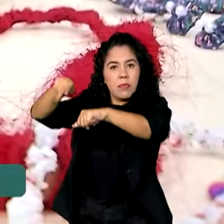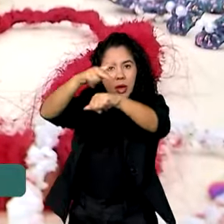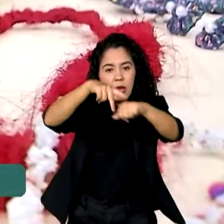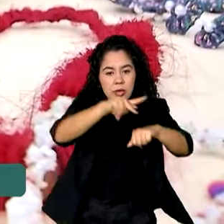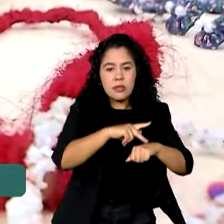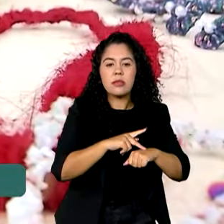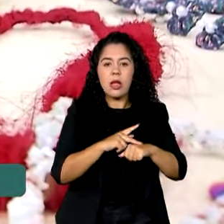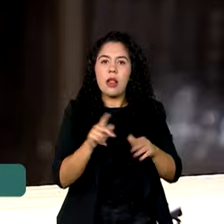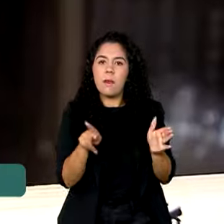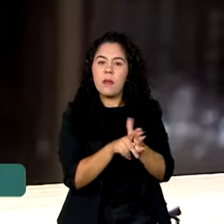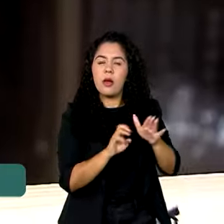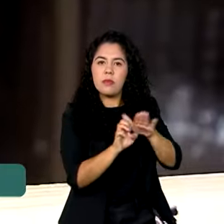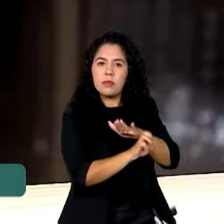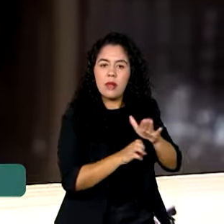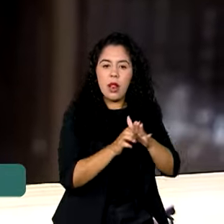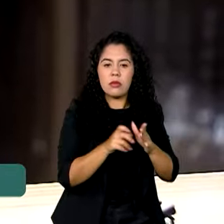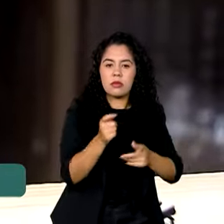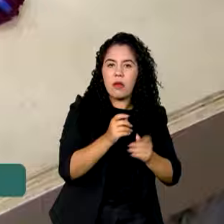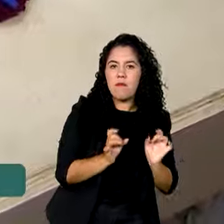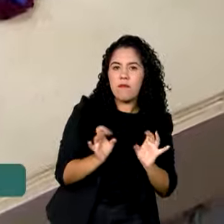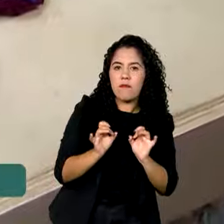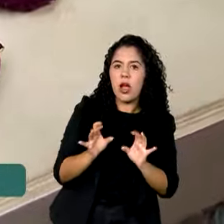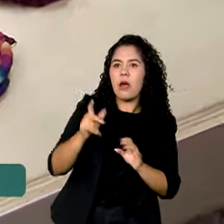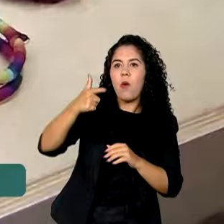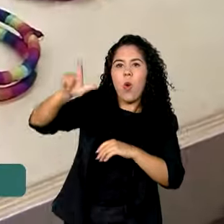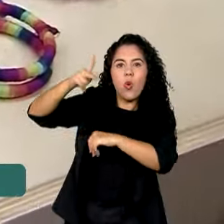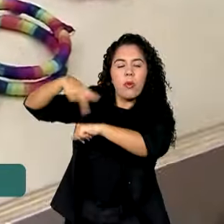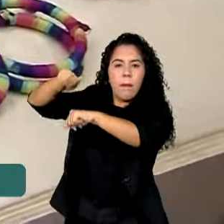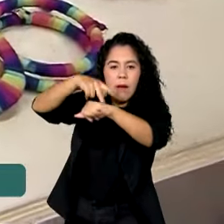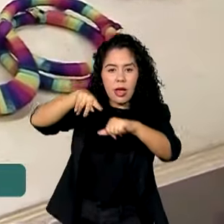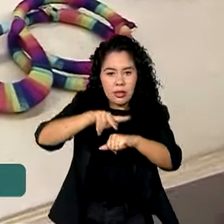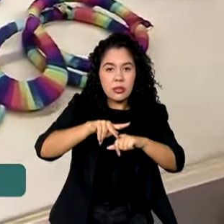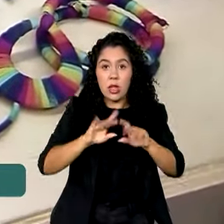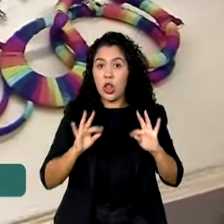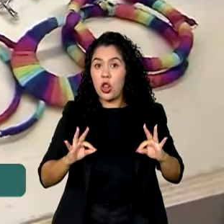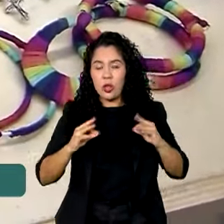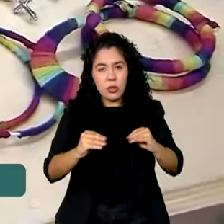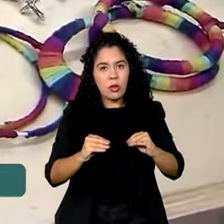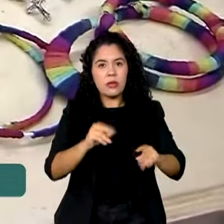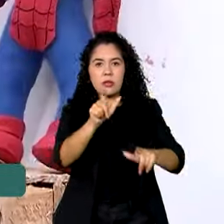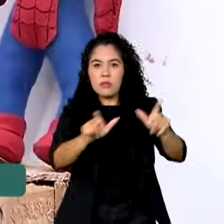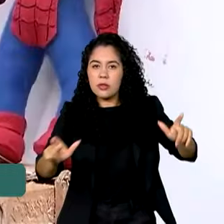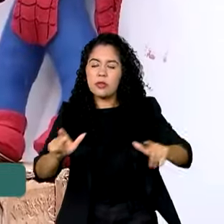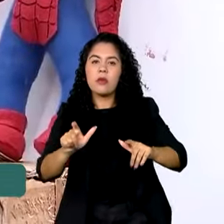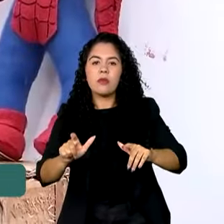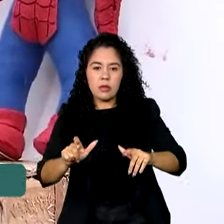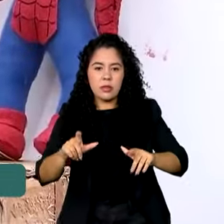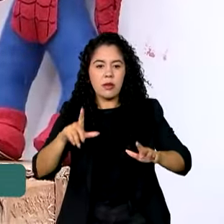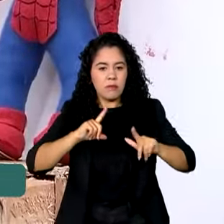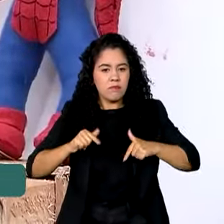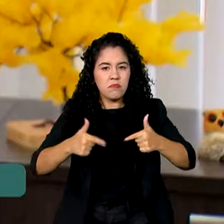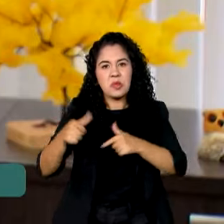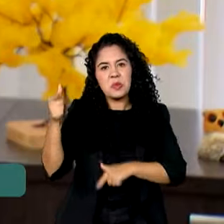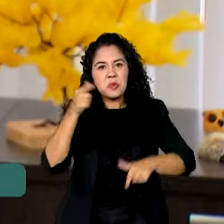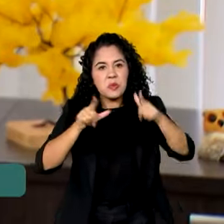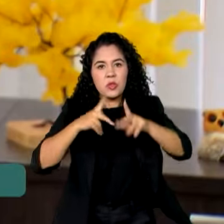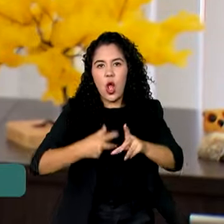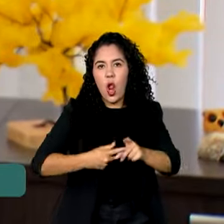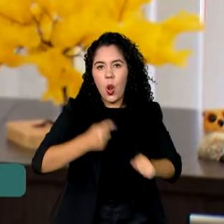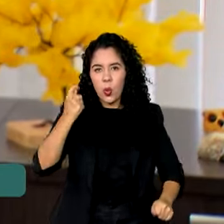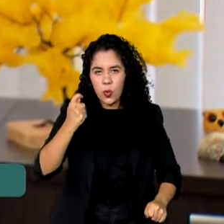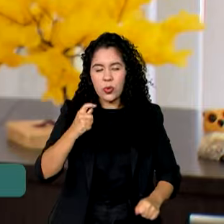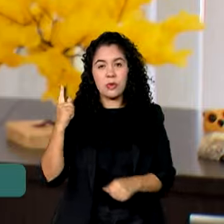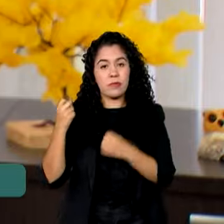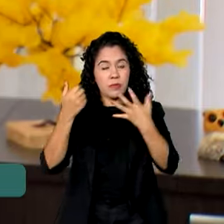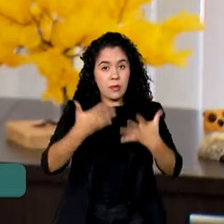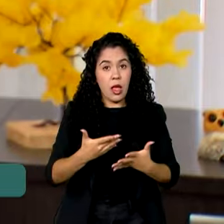seus produtos para outros países. Todos os envolvidos na atividade saem lucrando. As empresas que